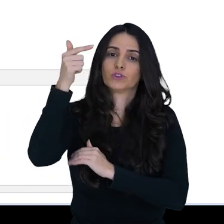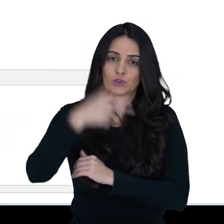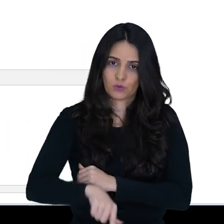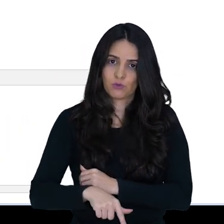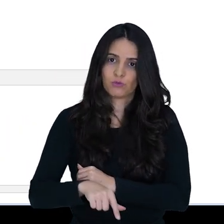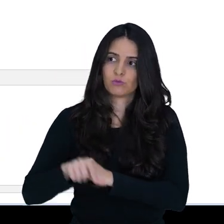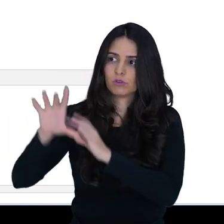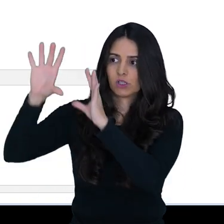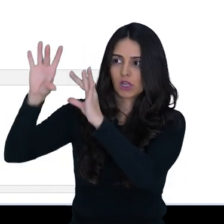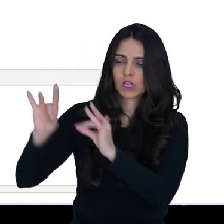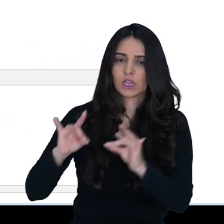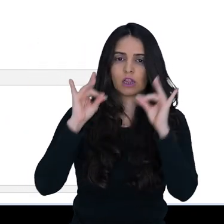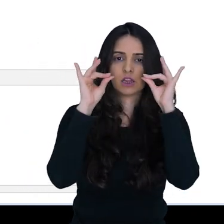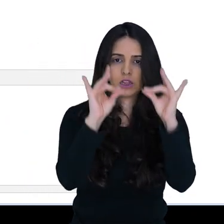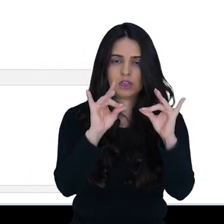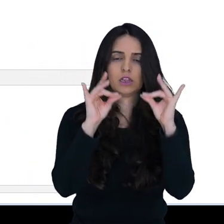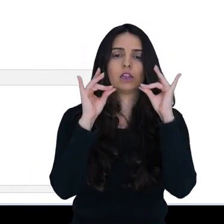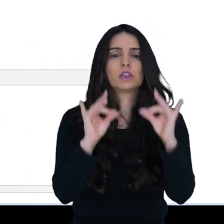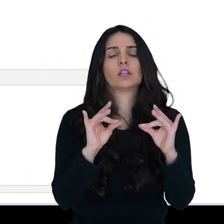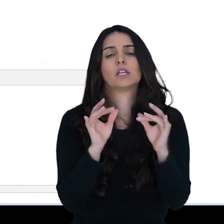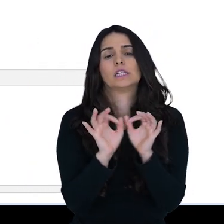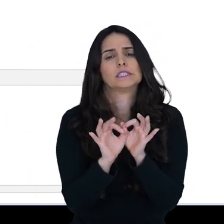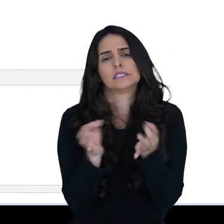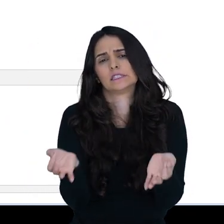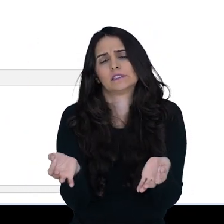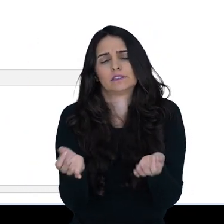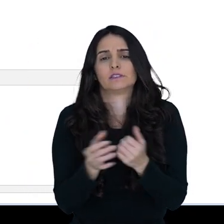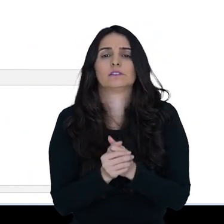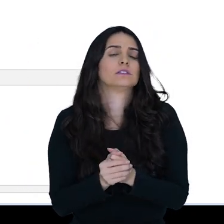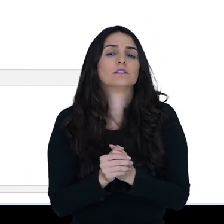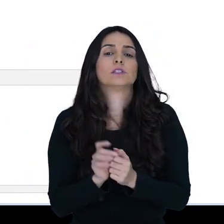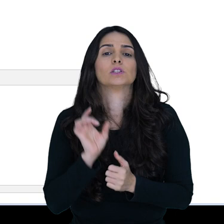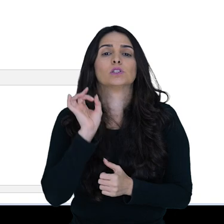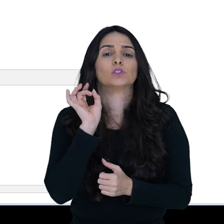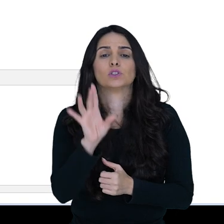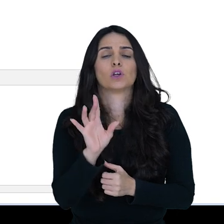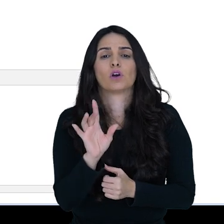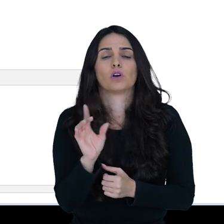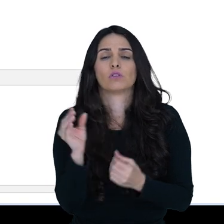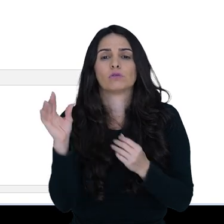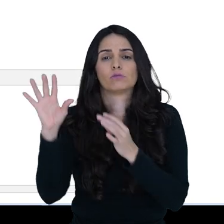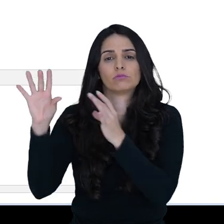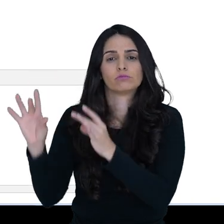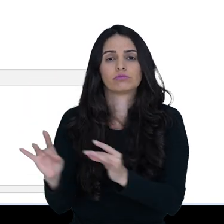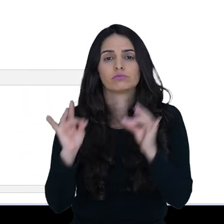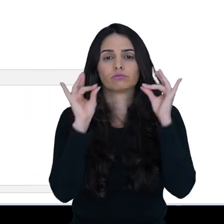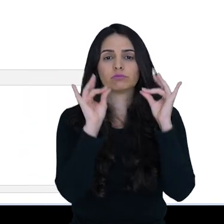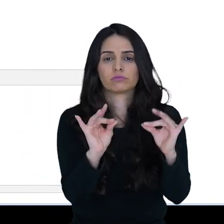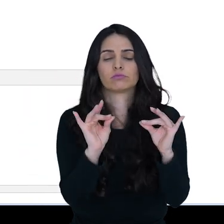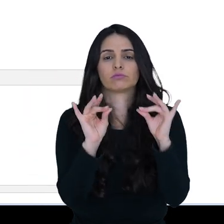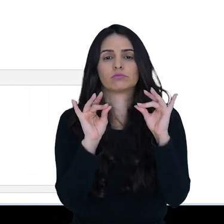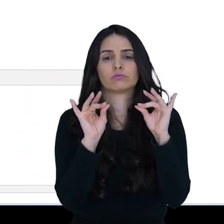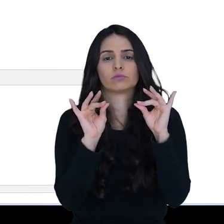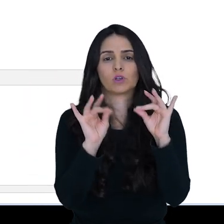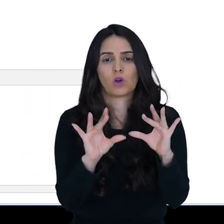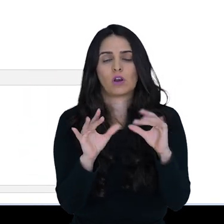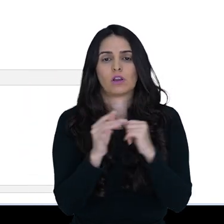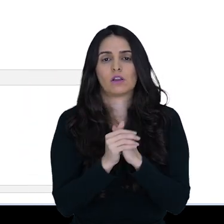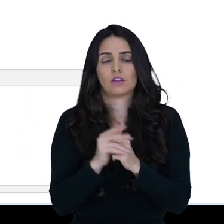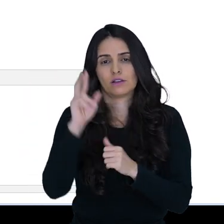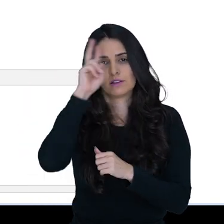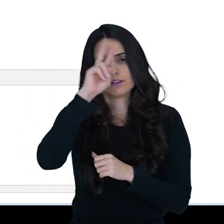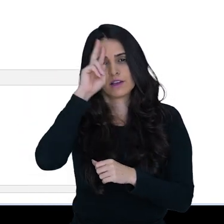pergunta, ou as perguntas, de forma muito simples. Você simplesmente vai copiar aquela questão